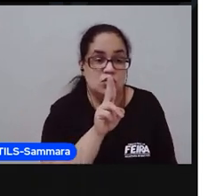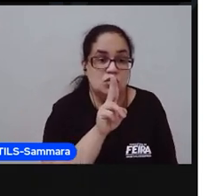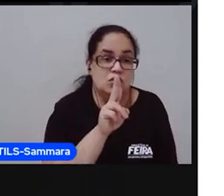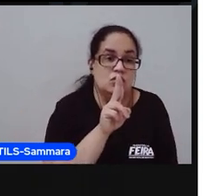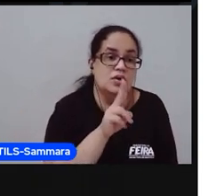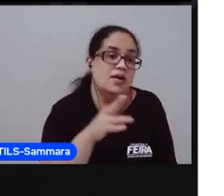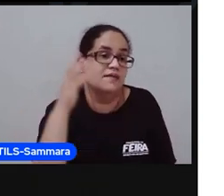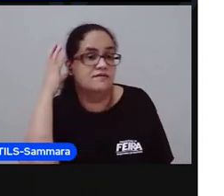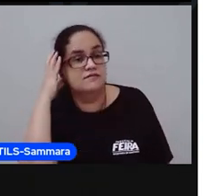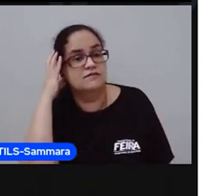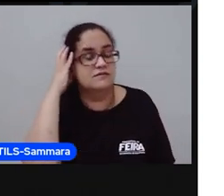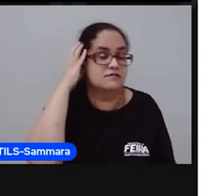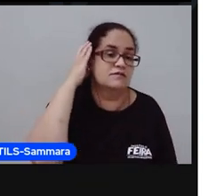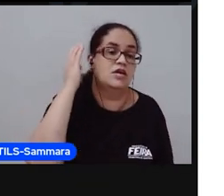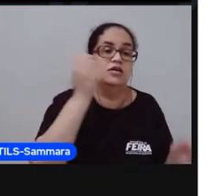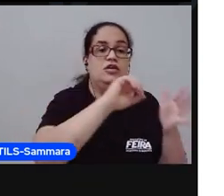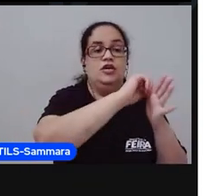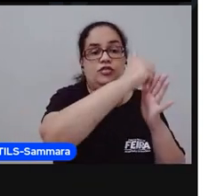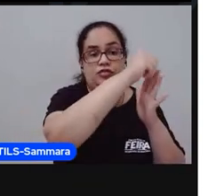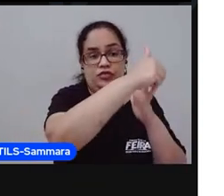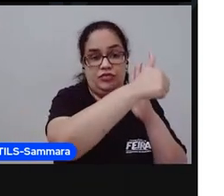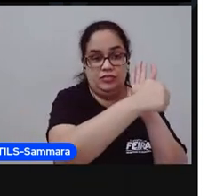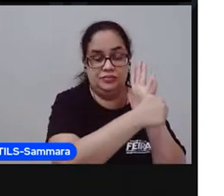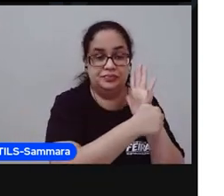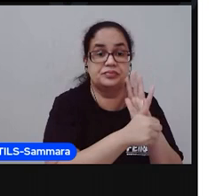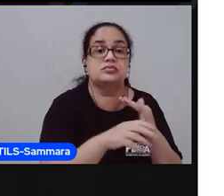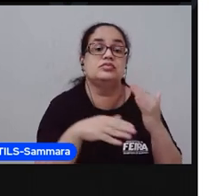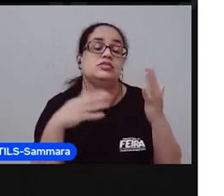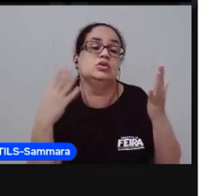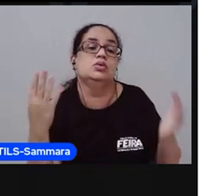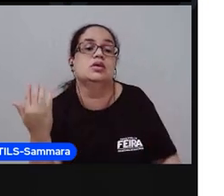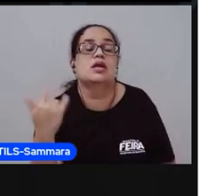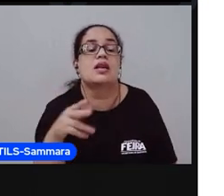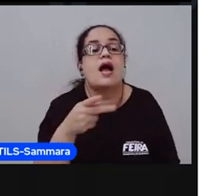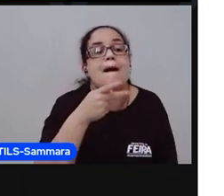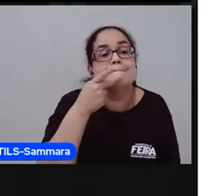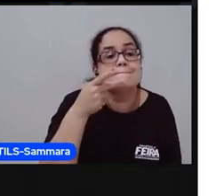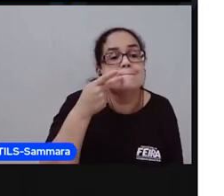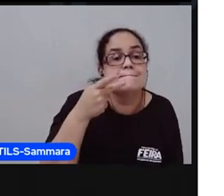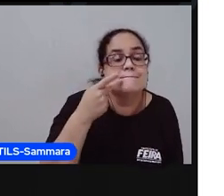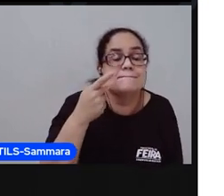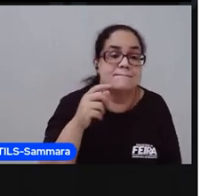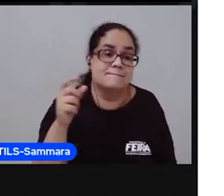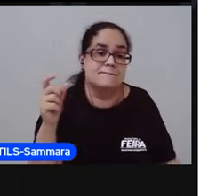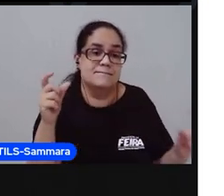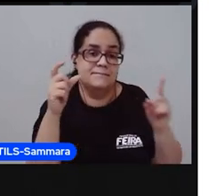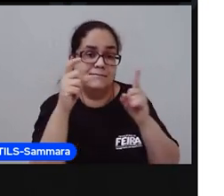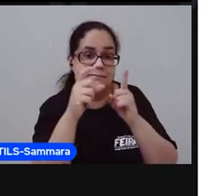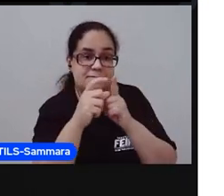aquela vogal. Vamos ver quantas vezes a gente abre a boca pra falar essa palavra?